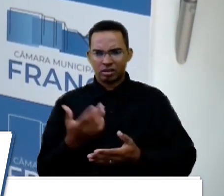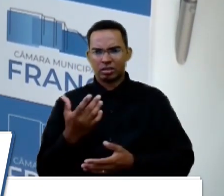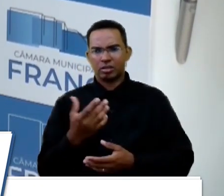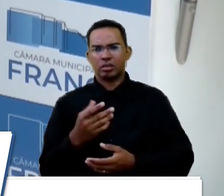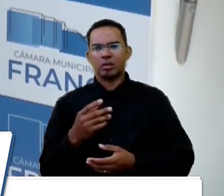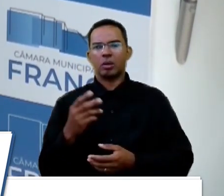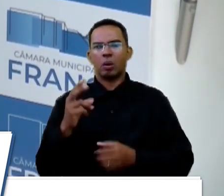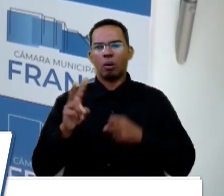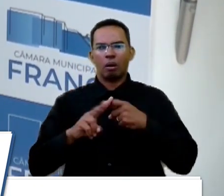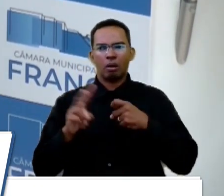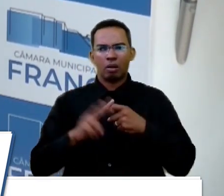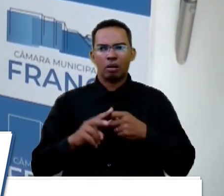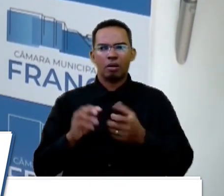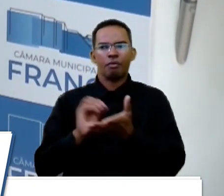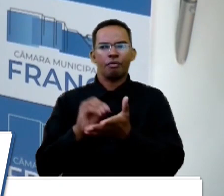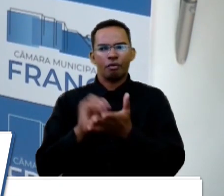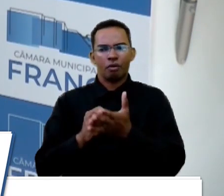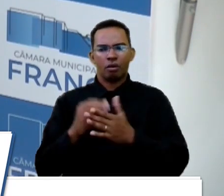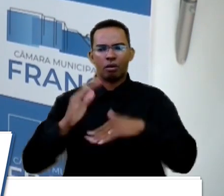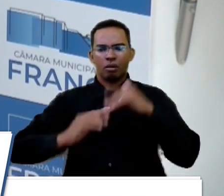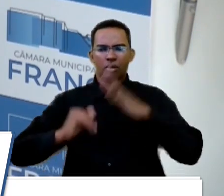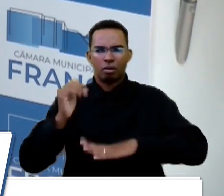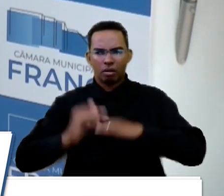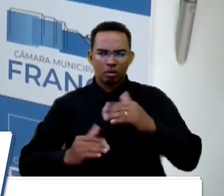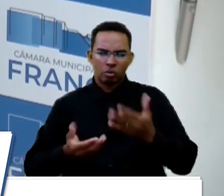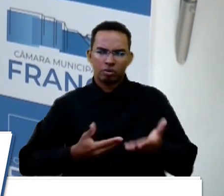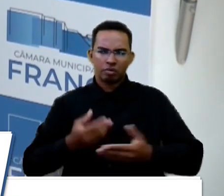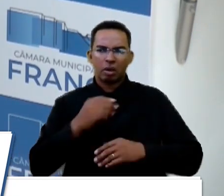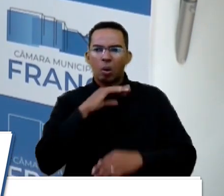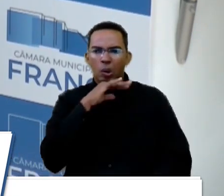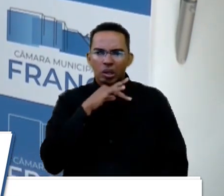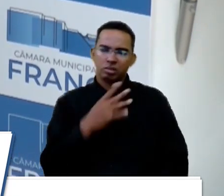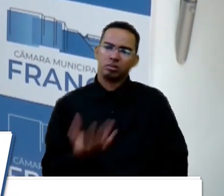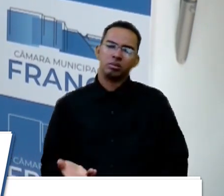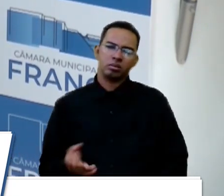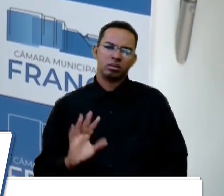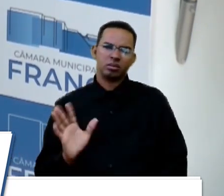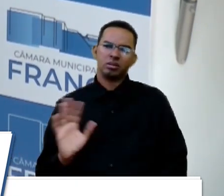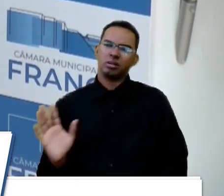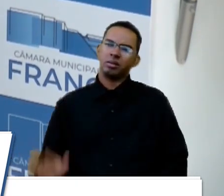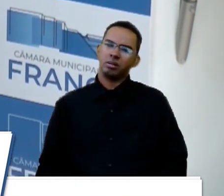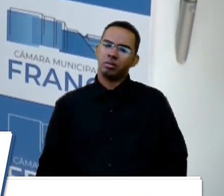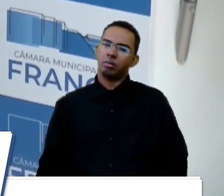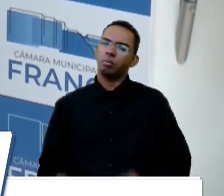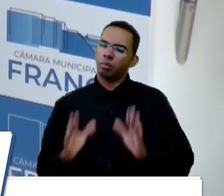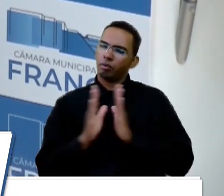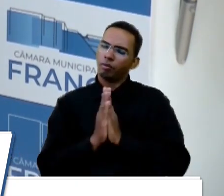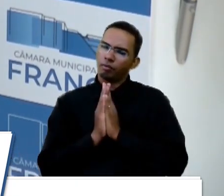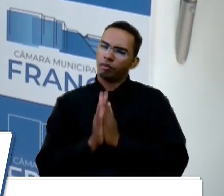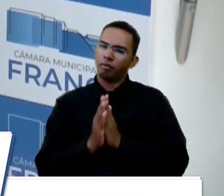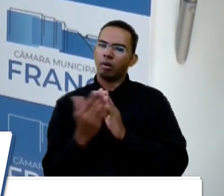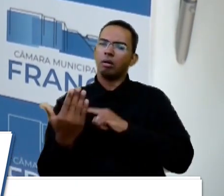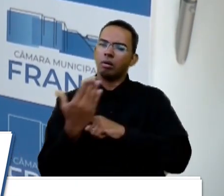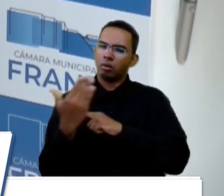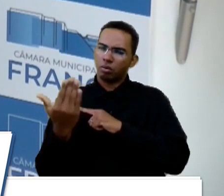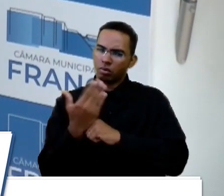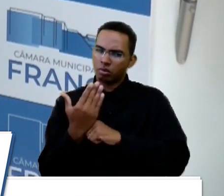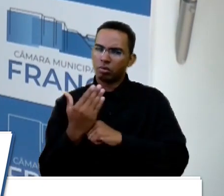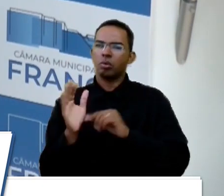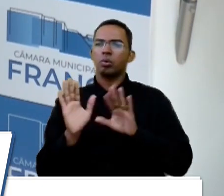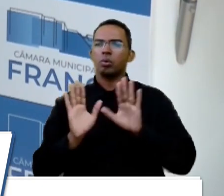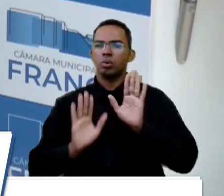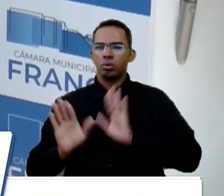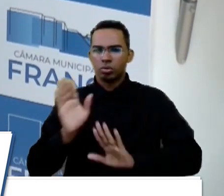incompetente? Que o serviço é um incompetente? Então não, gente. Pelo amor de Deus, ajudem o serviço pra ele ser o quê?